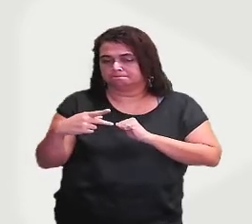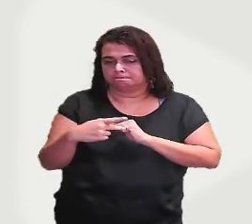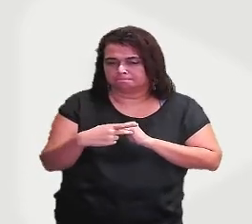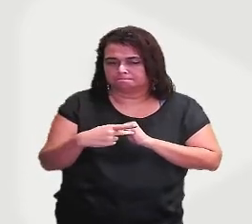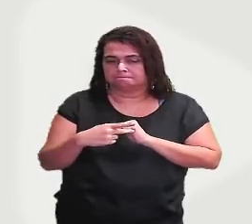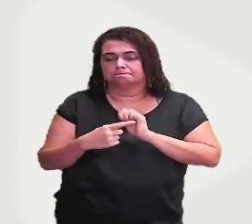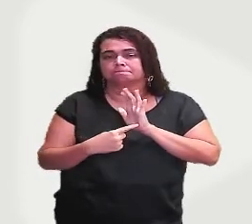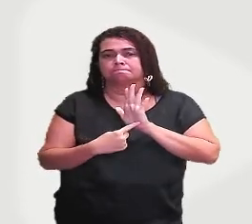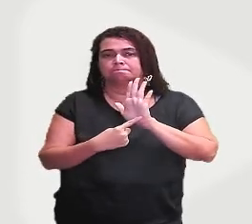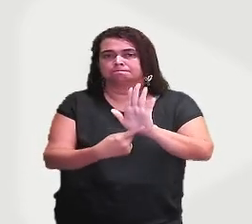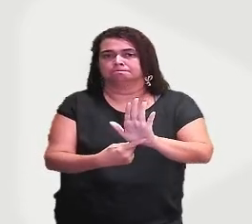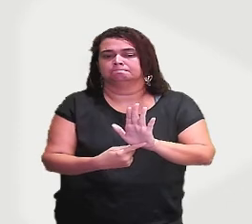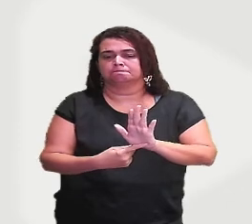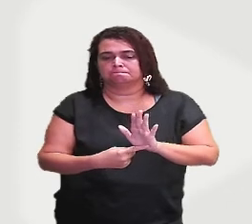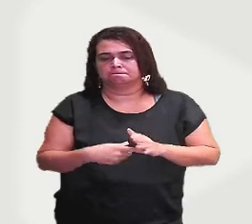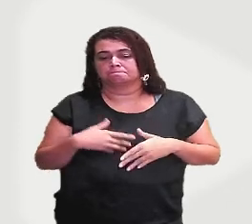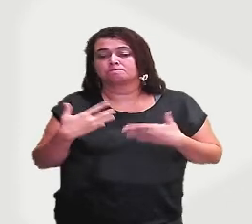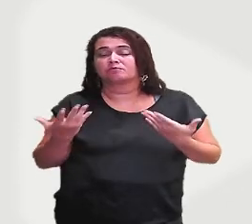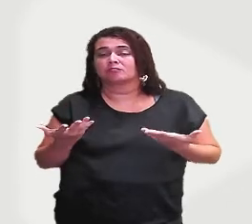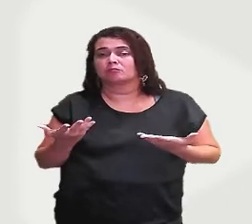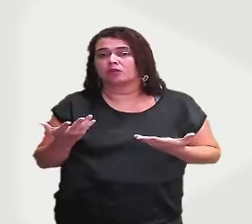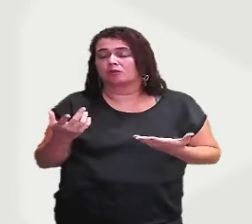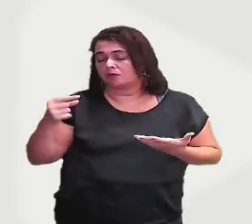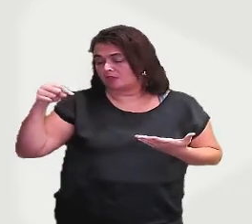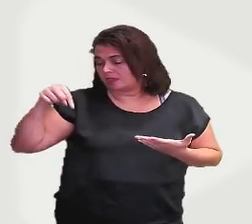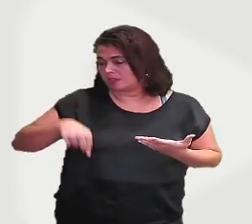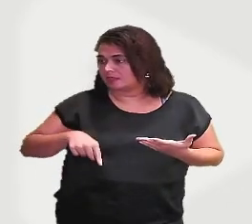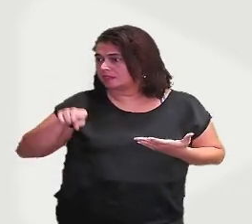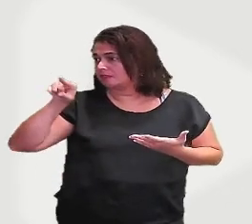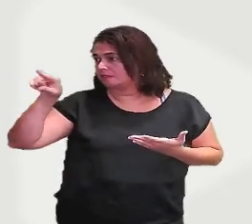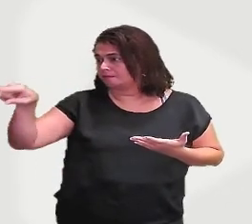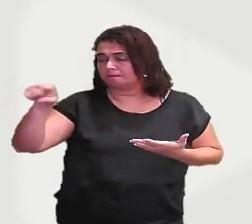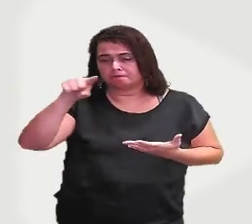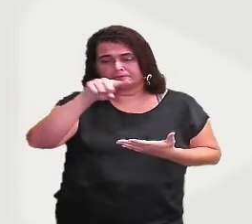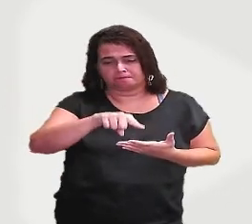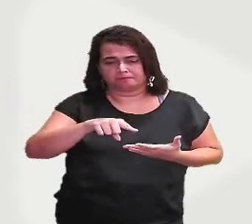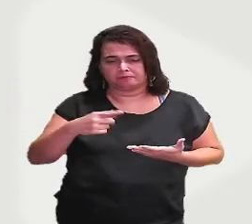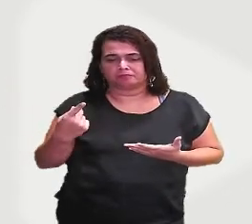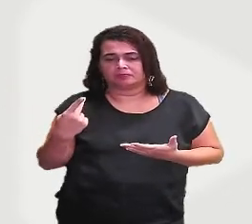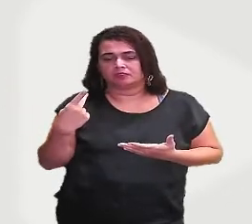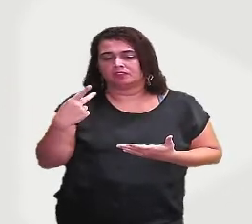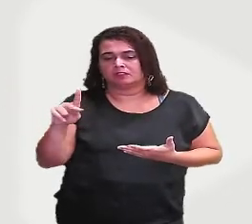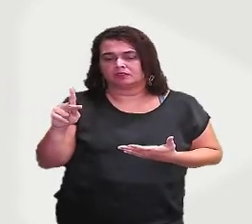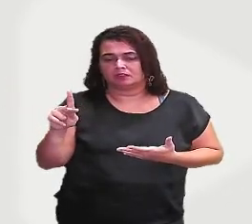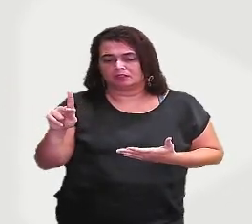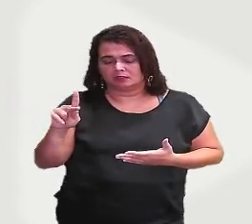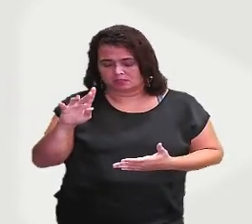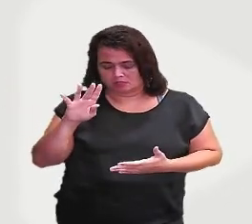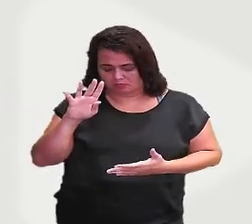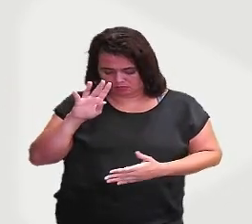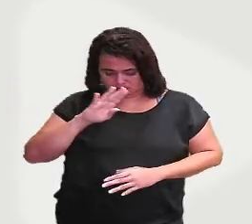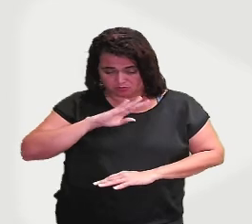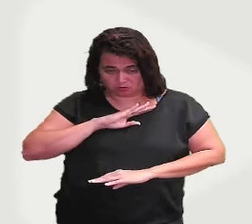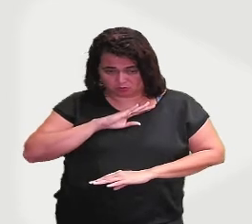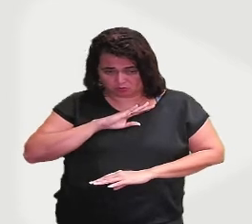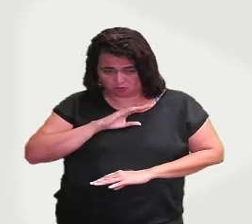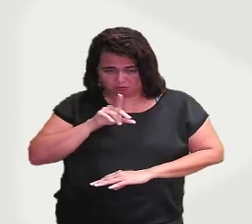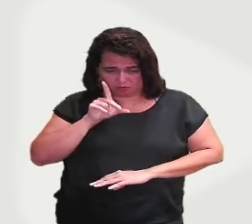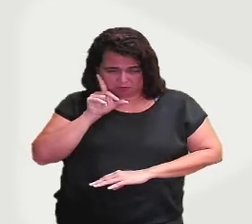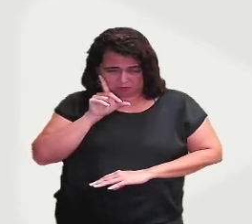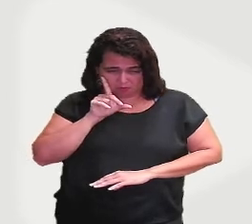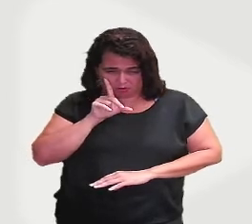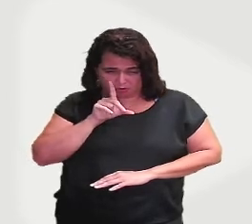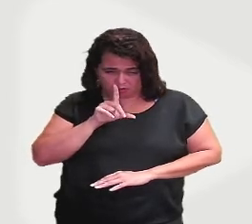Esse, este, aquele. Então, Letra A. Teu corpo moreno é da cor da